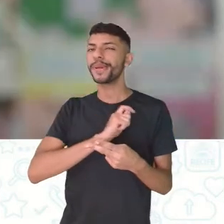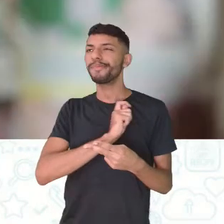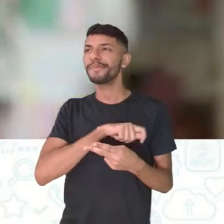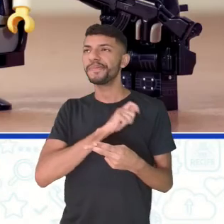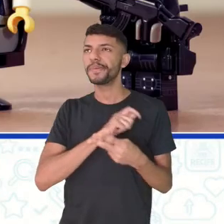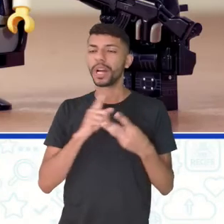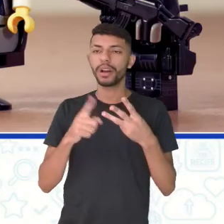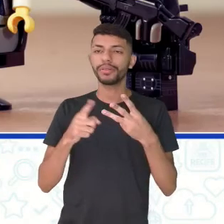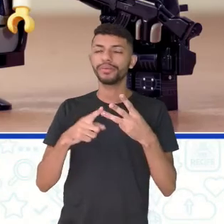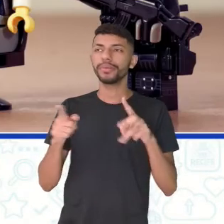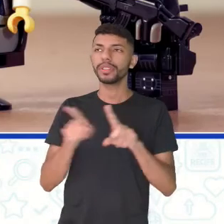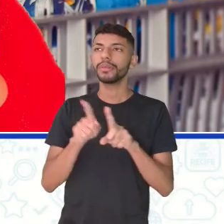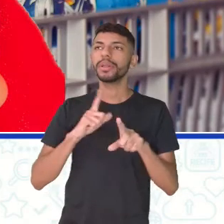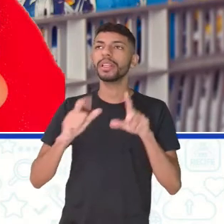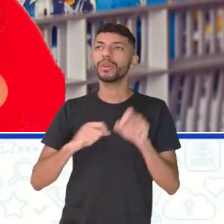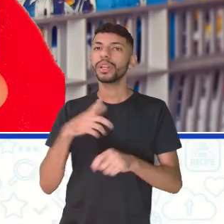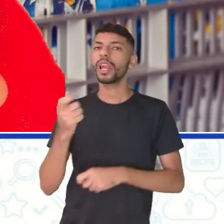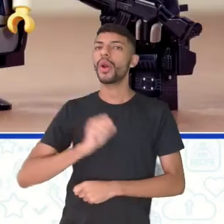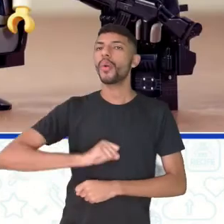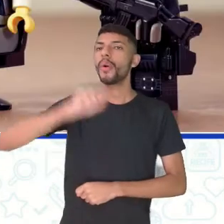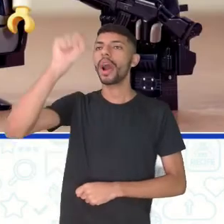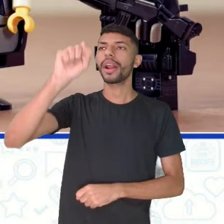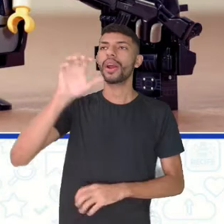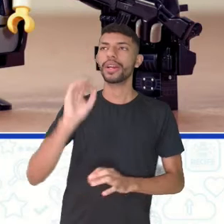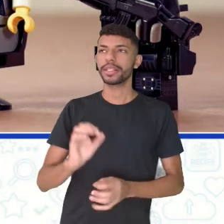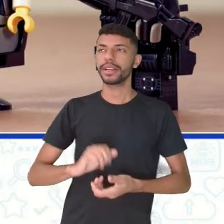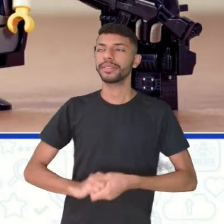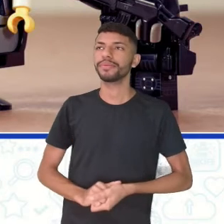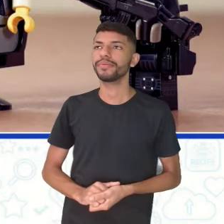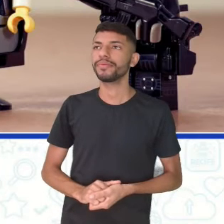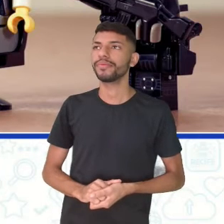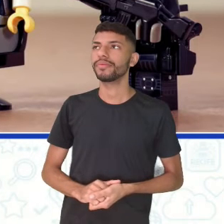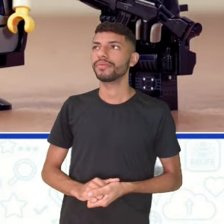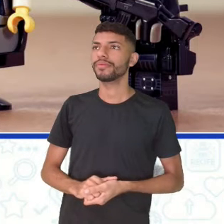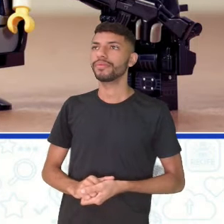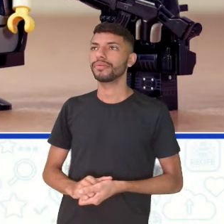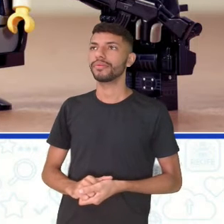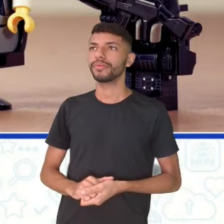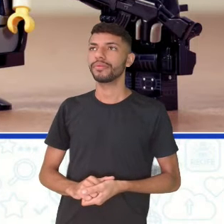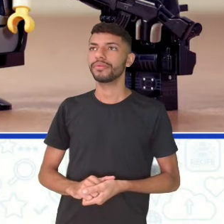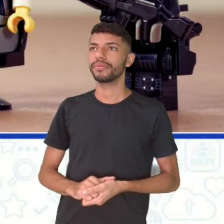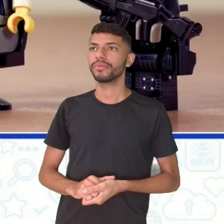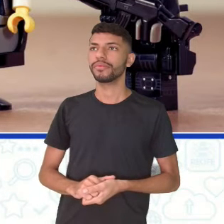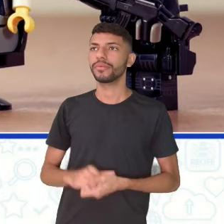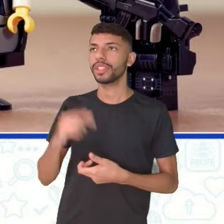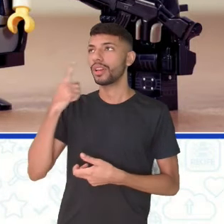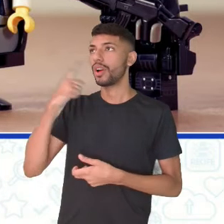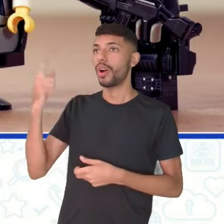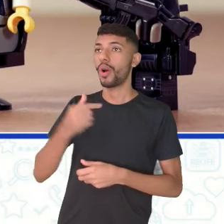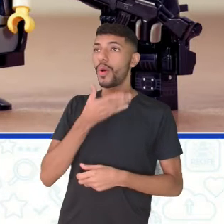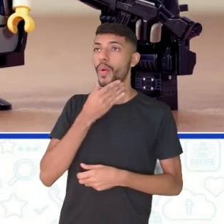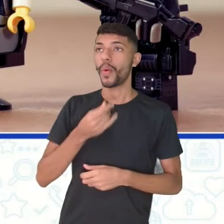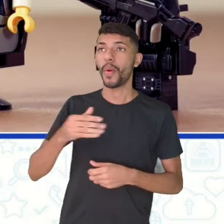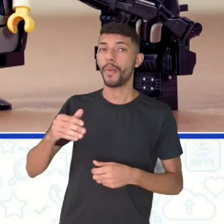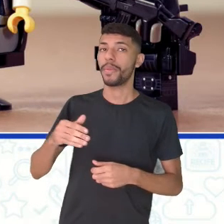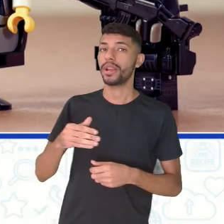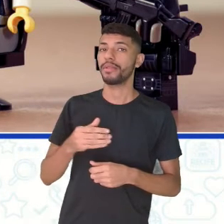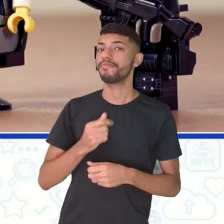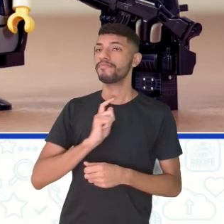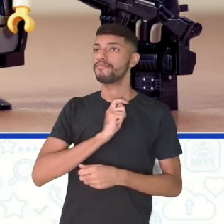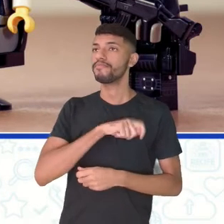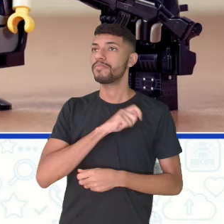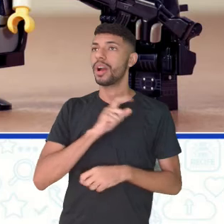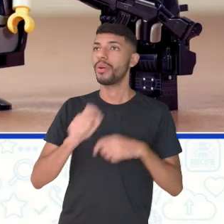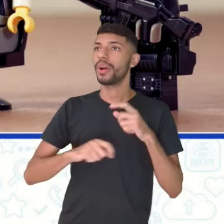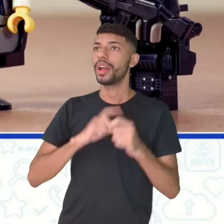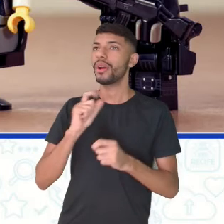Heroes, certo? Inclusive, aqui o vilão, cadê aqui? O vilão aqui é, o vilão aqui é o Coringa, e os duas